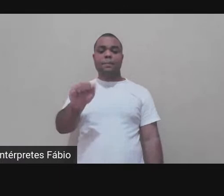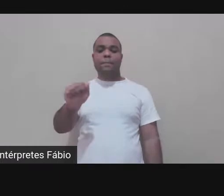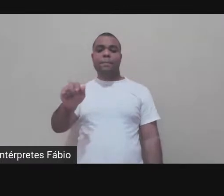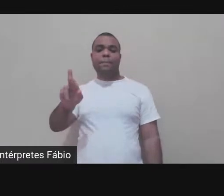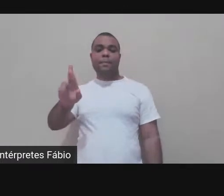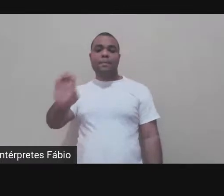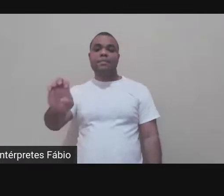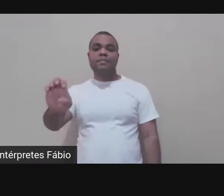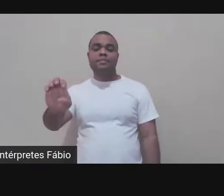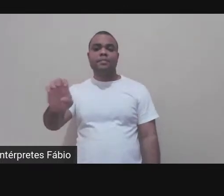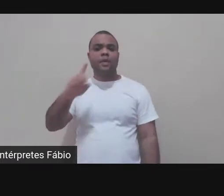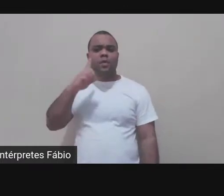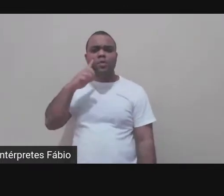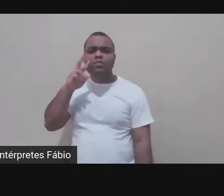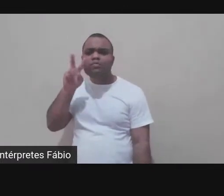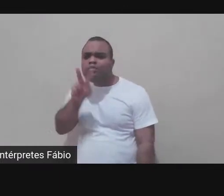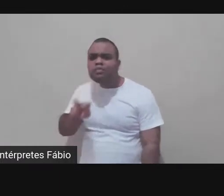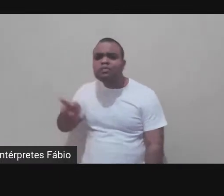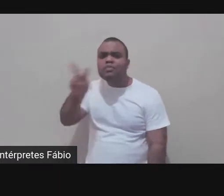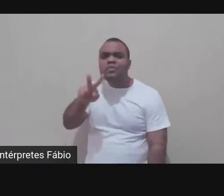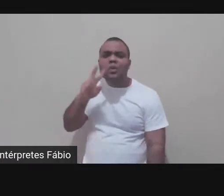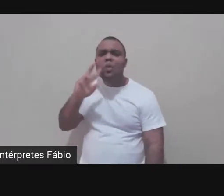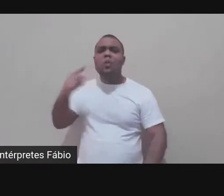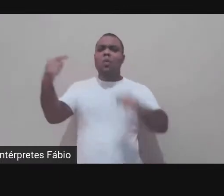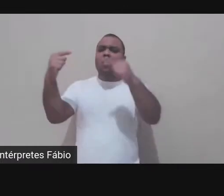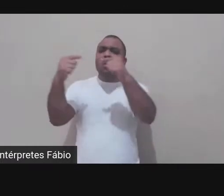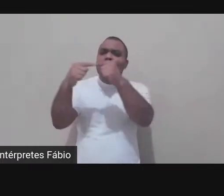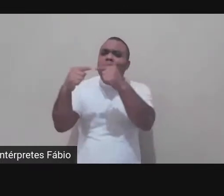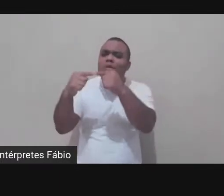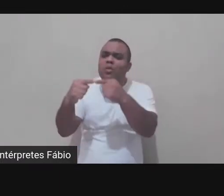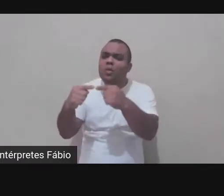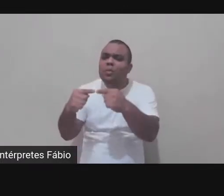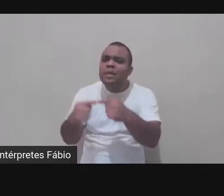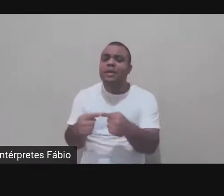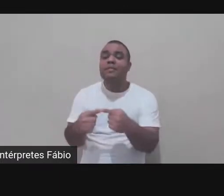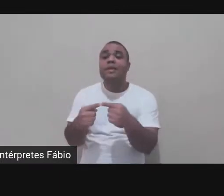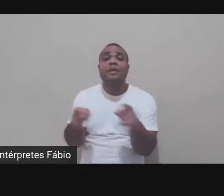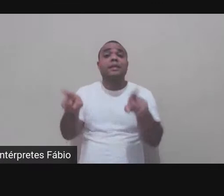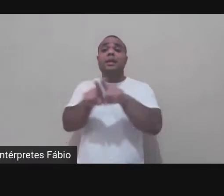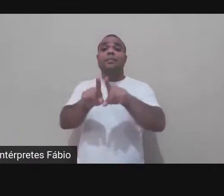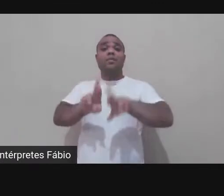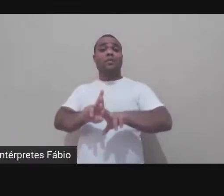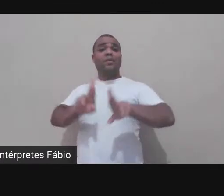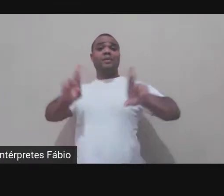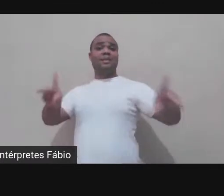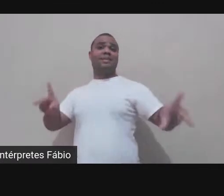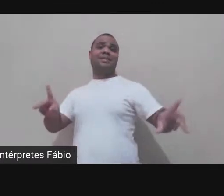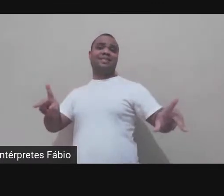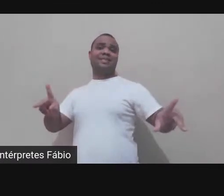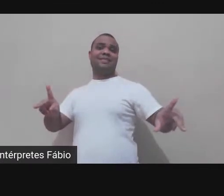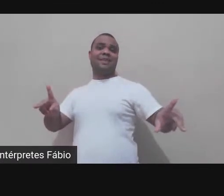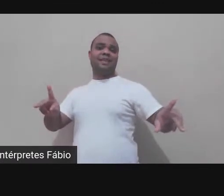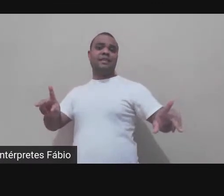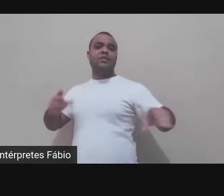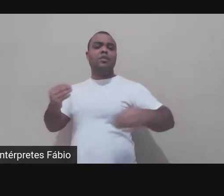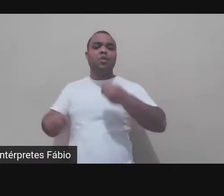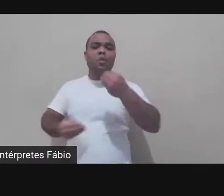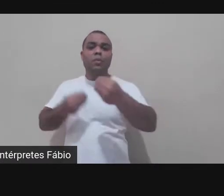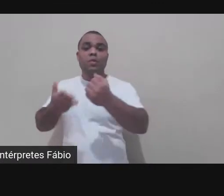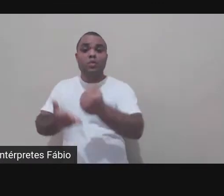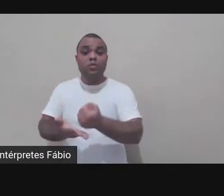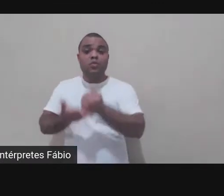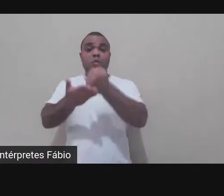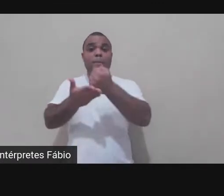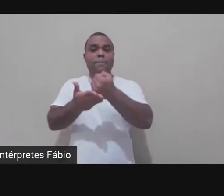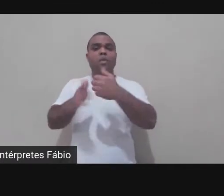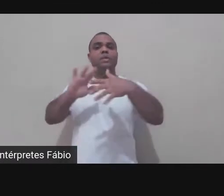fez perceber através da intermedialidade através dessa análise quanto a mídia suporte dessas produções eu pude entender isso como